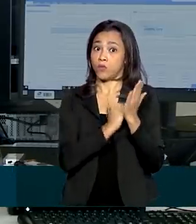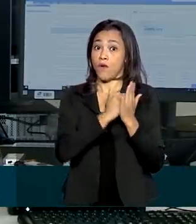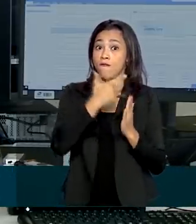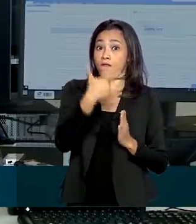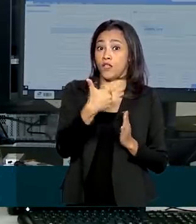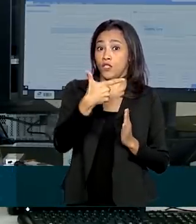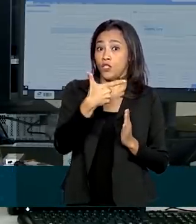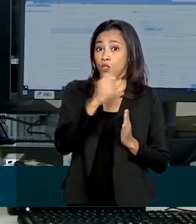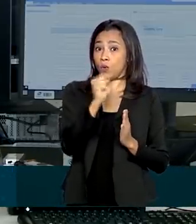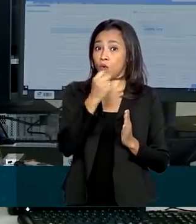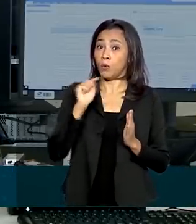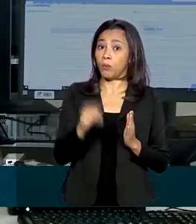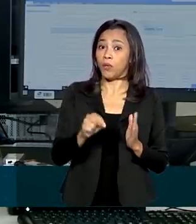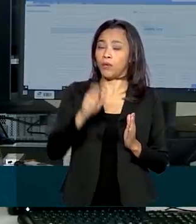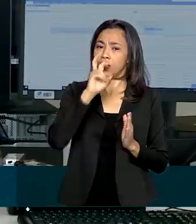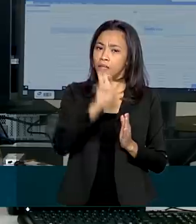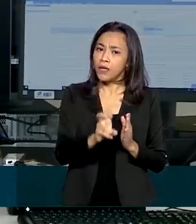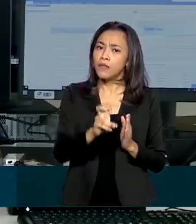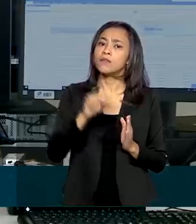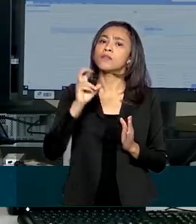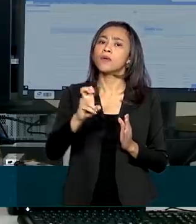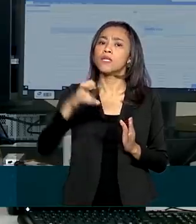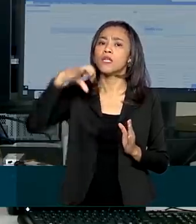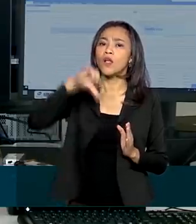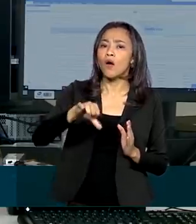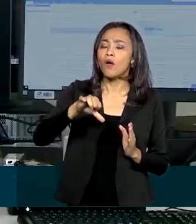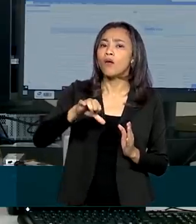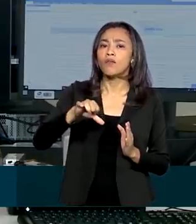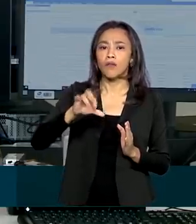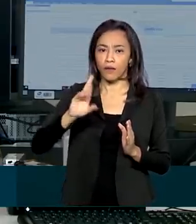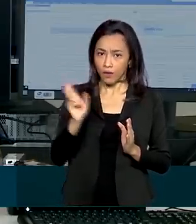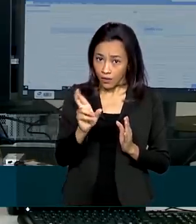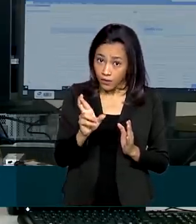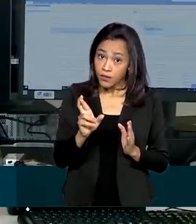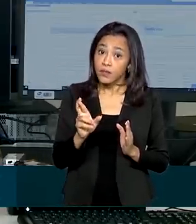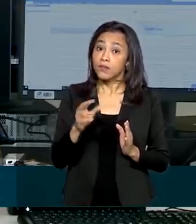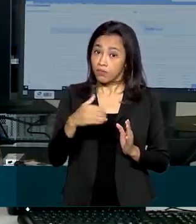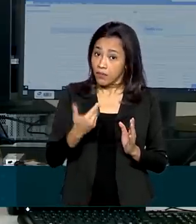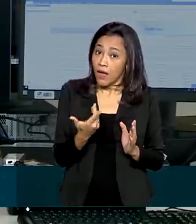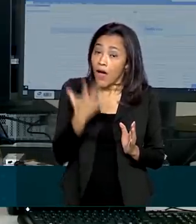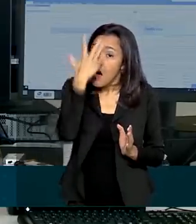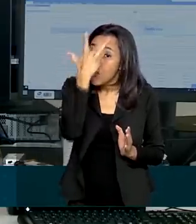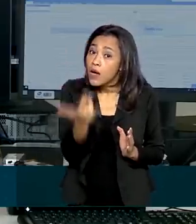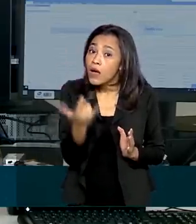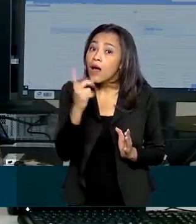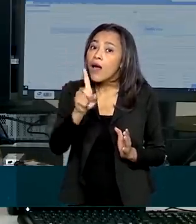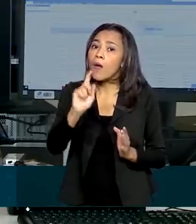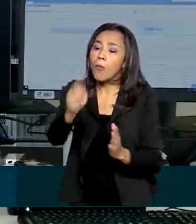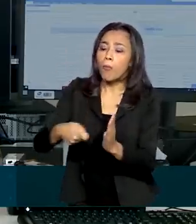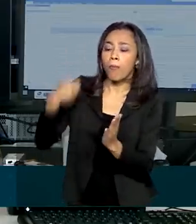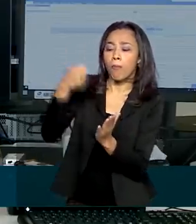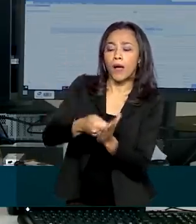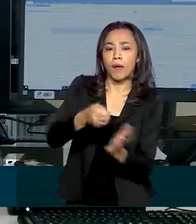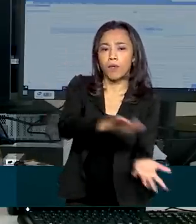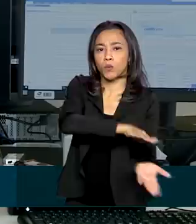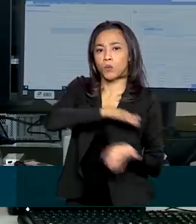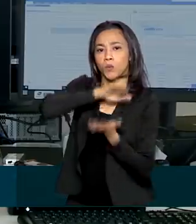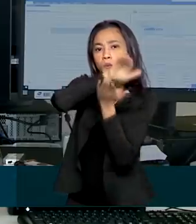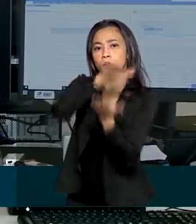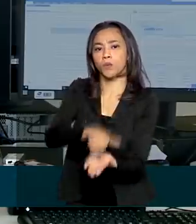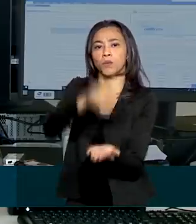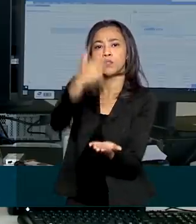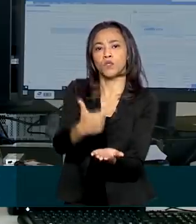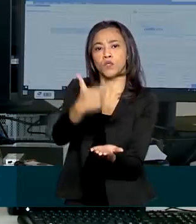R$ 28.559,00. Lembrando que amanhã é o pagamento do segundo lote de restituição